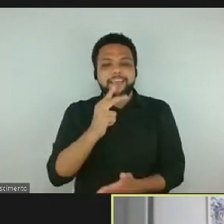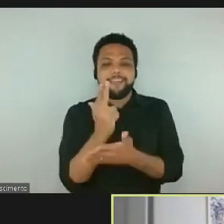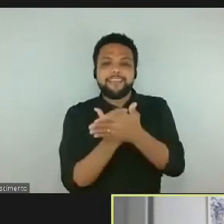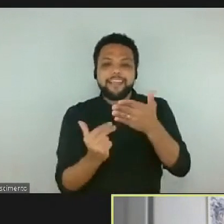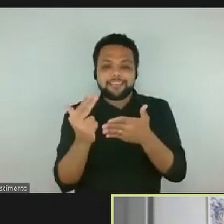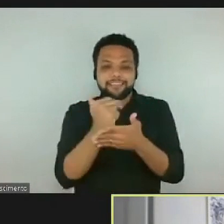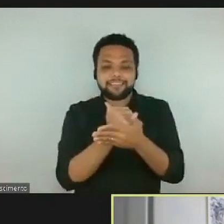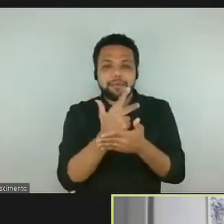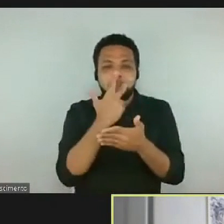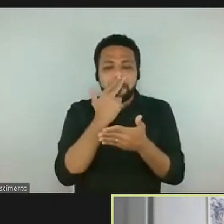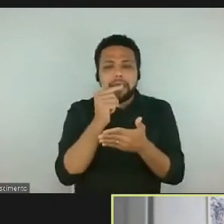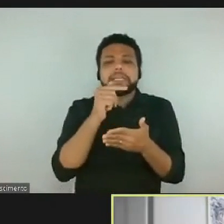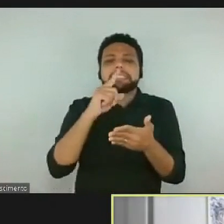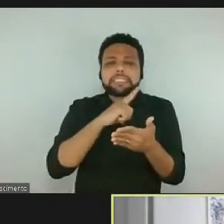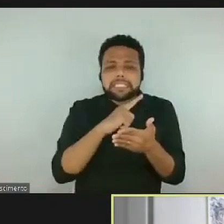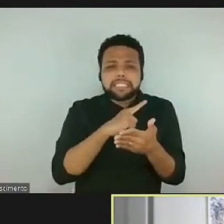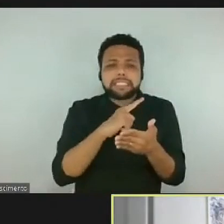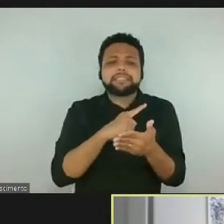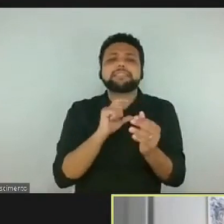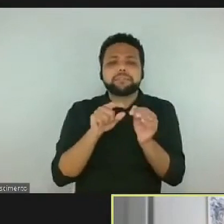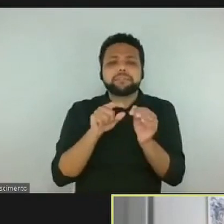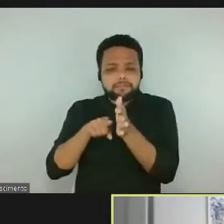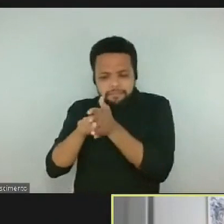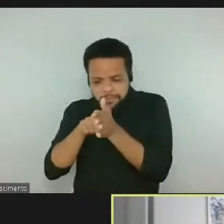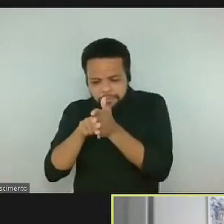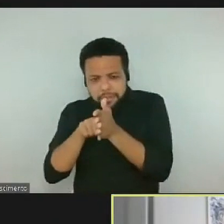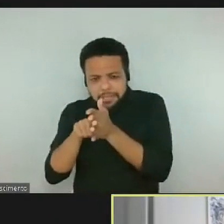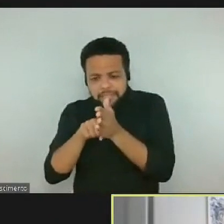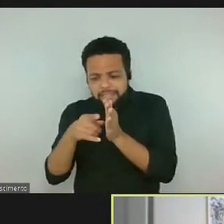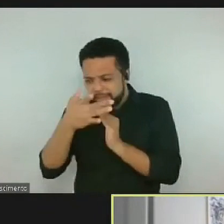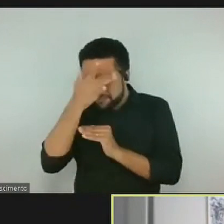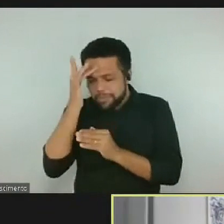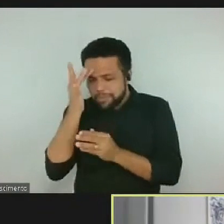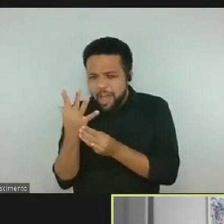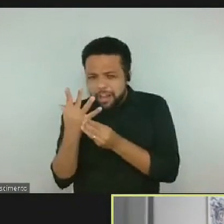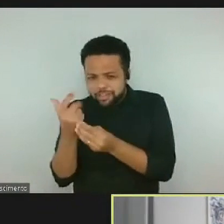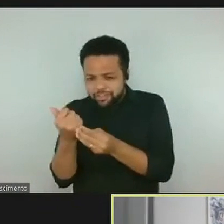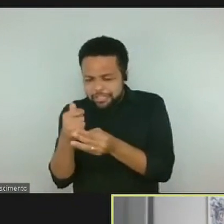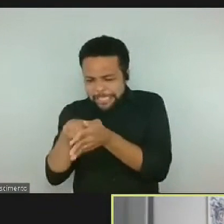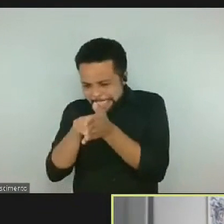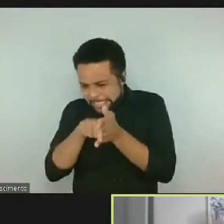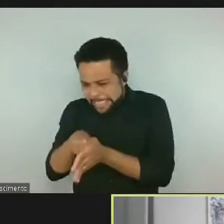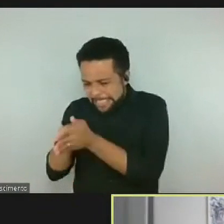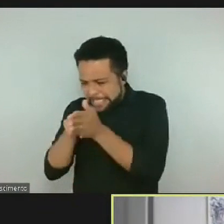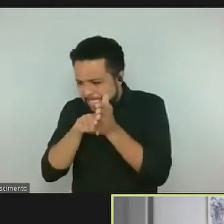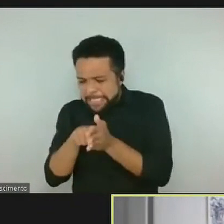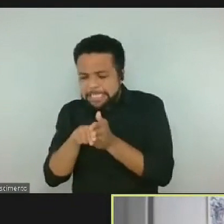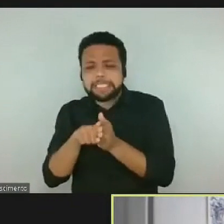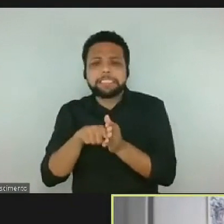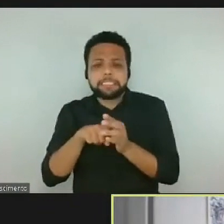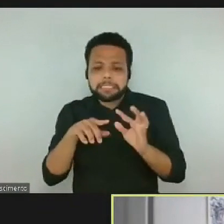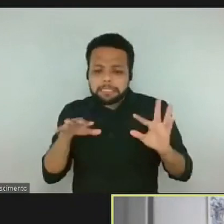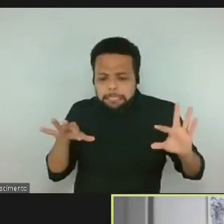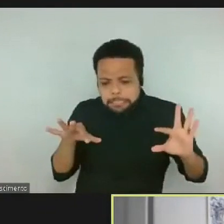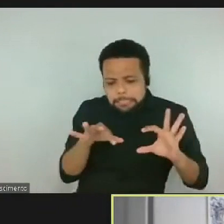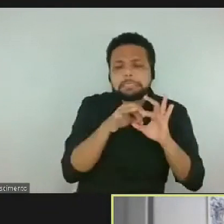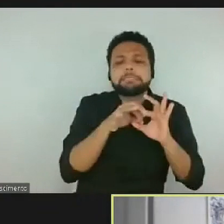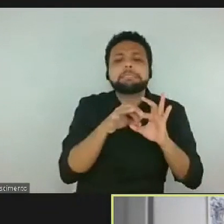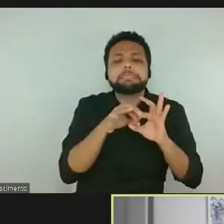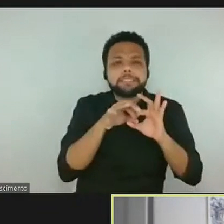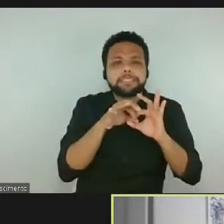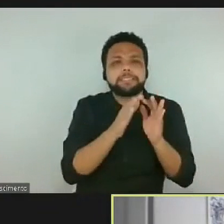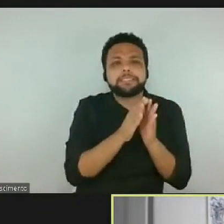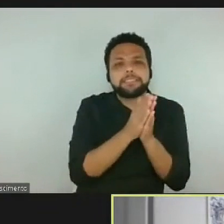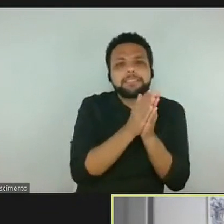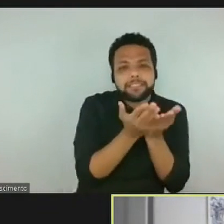entrosamento das pesquisas dos artistas que desmancham, vamos dizer assim, o